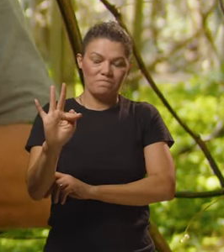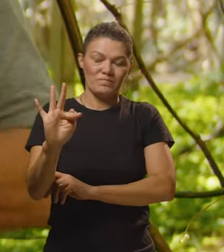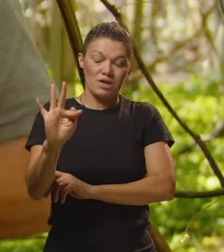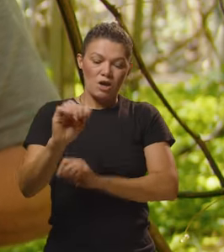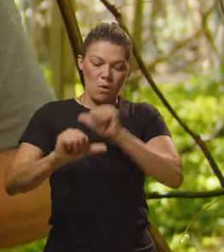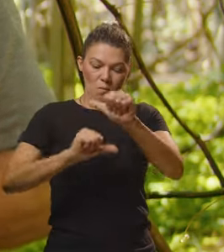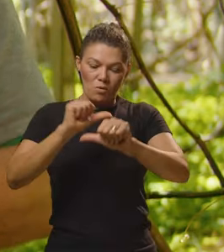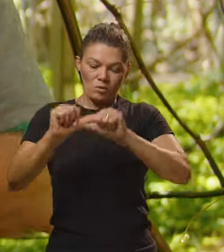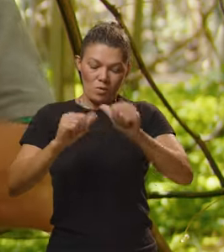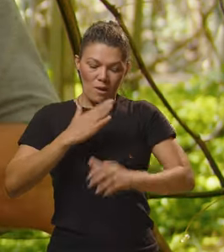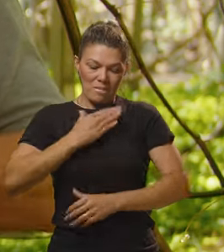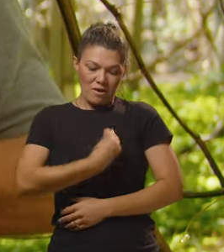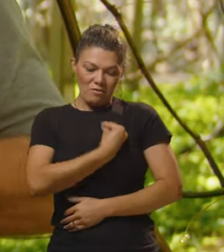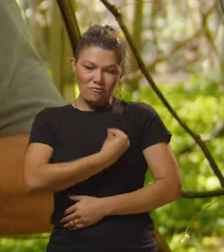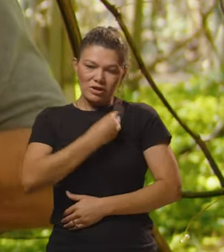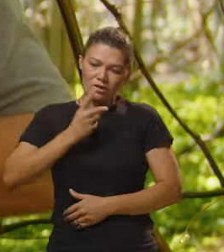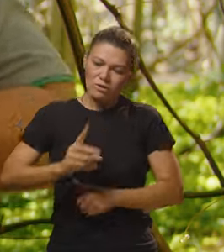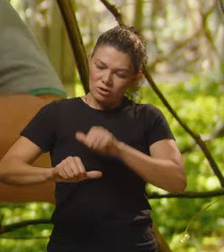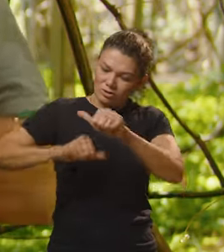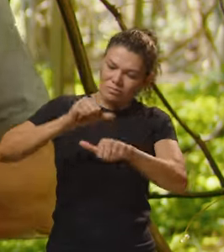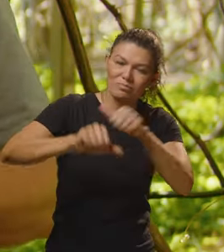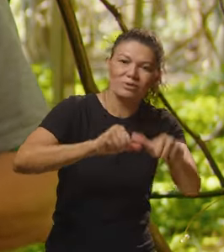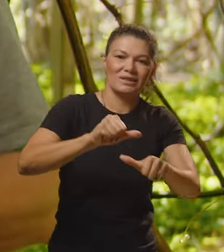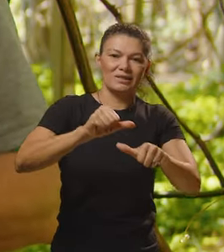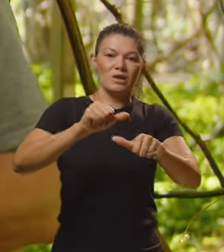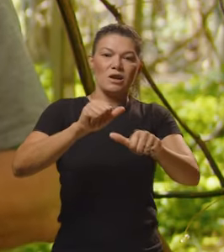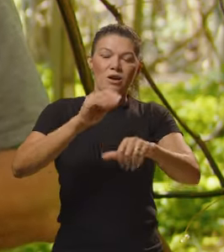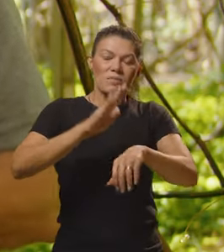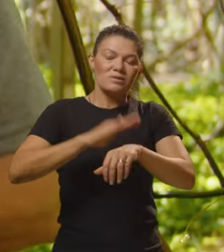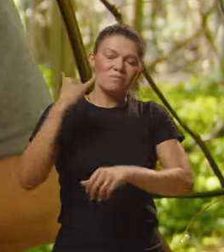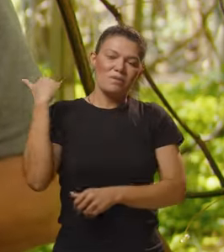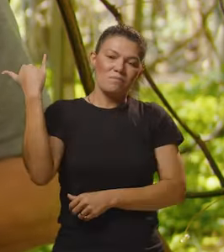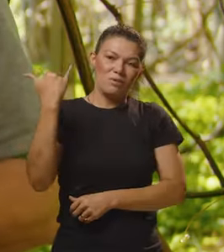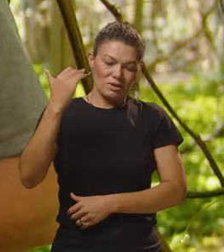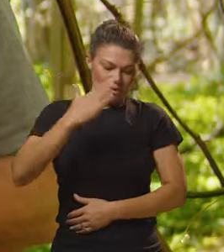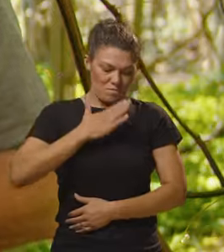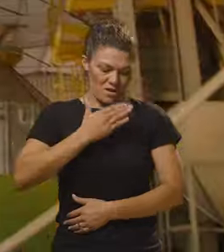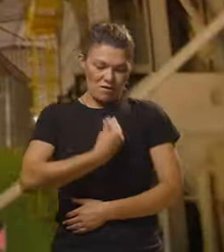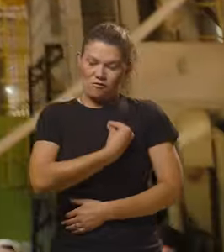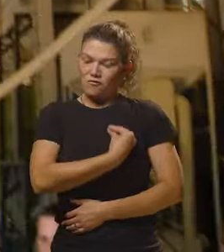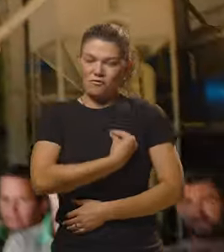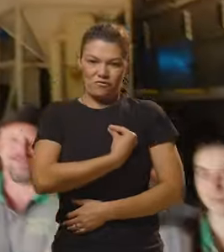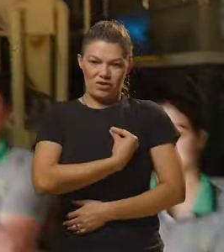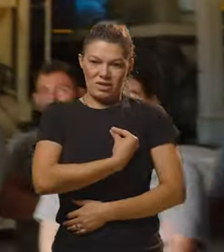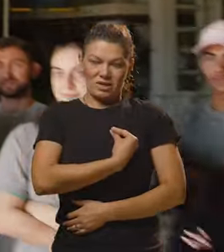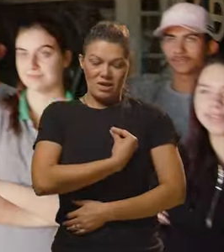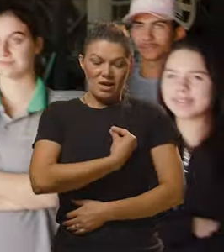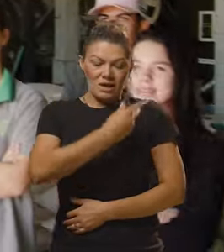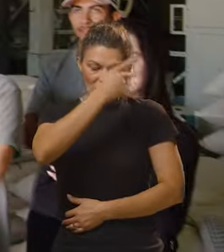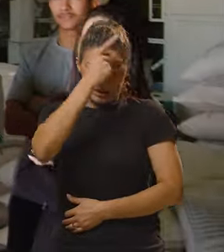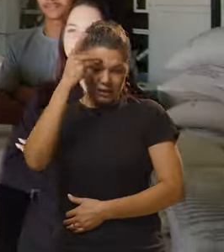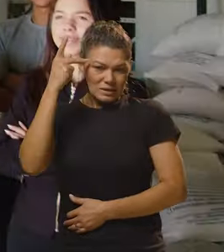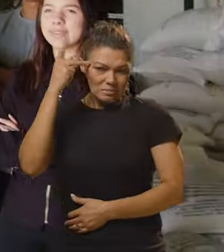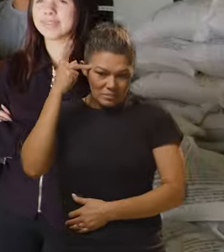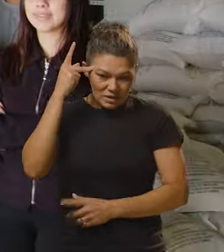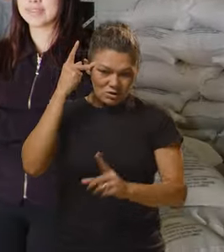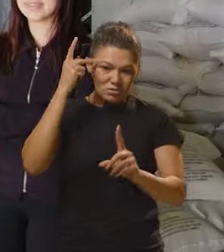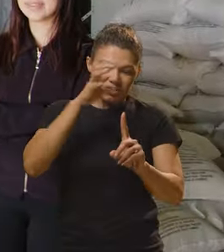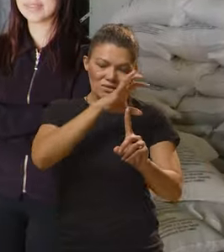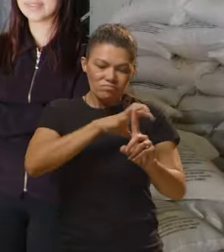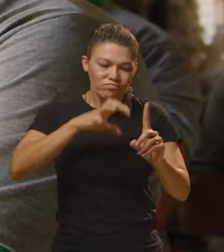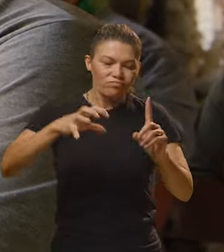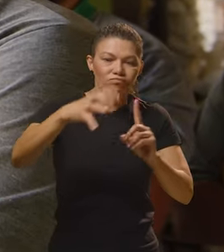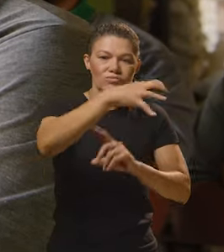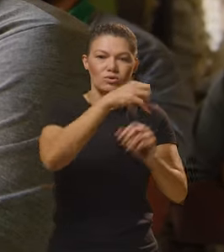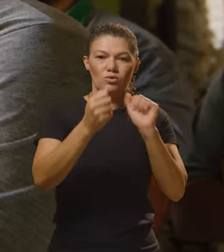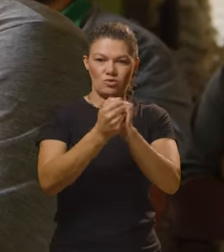Então com certeza o IF mudou minha vida e continua mudando. Mas mais importante, não é só a minha vida, é das pessoas